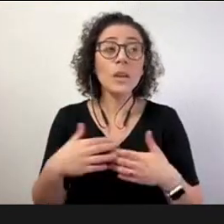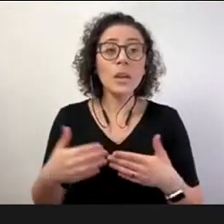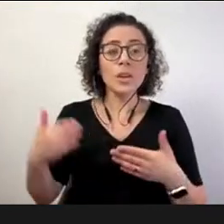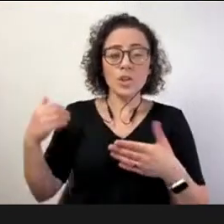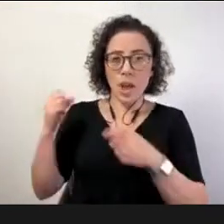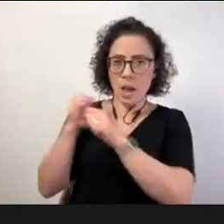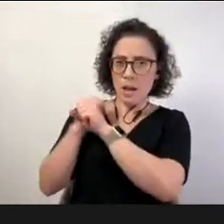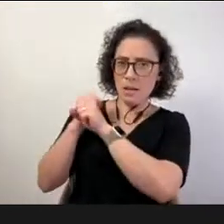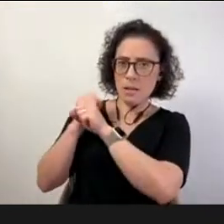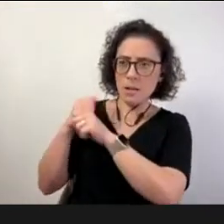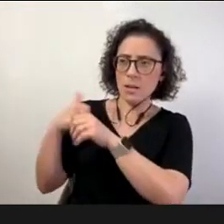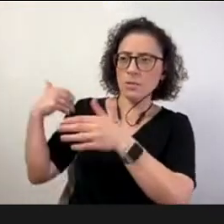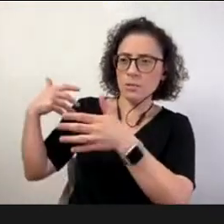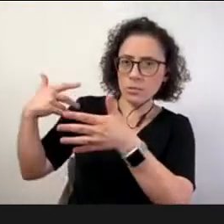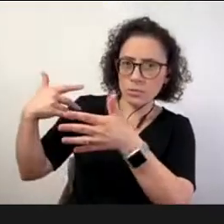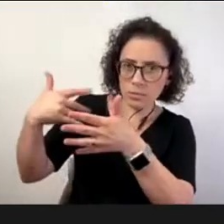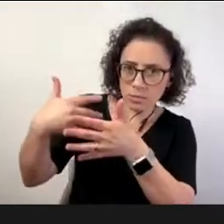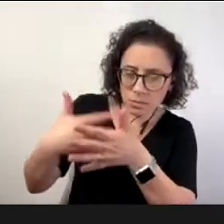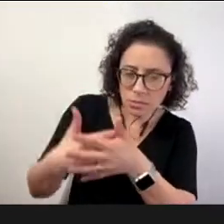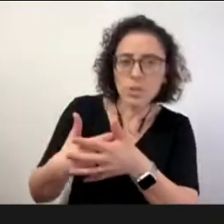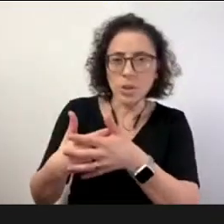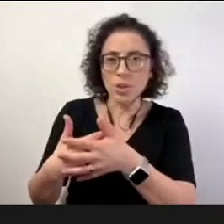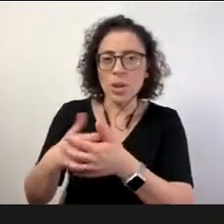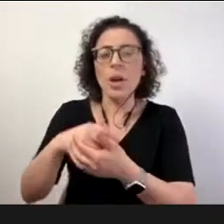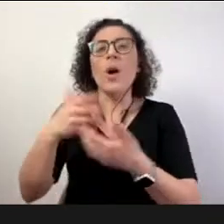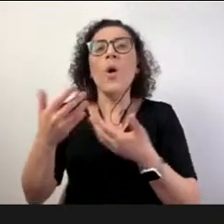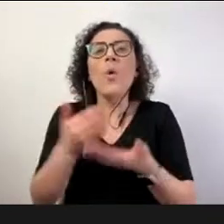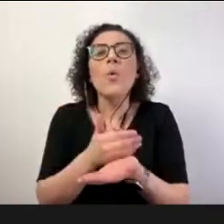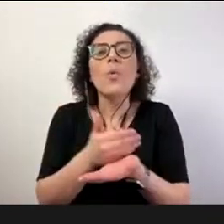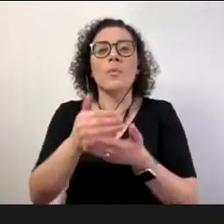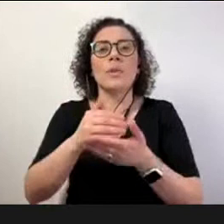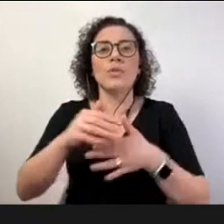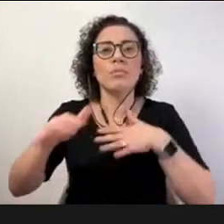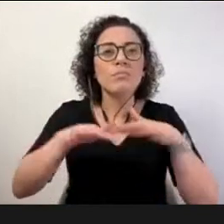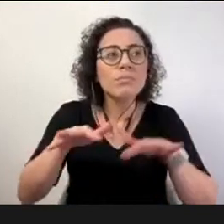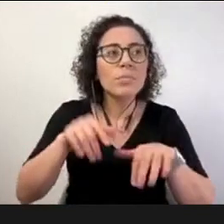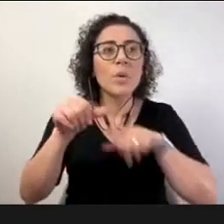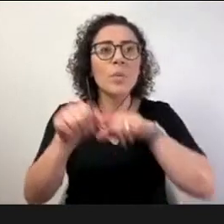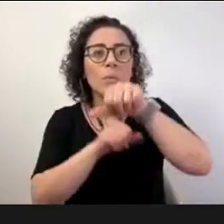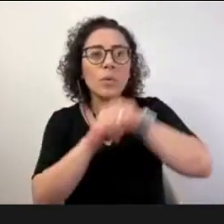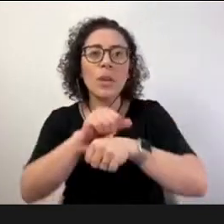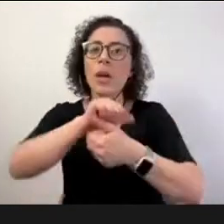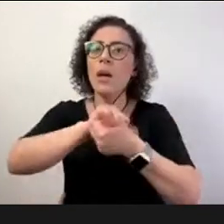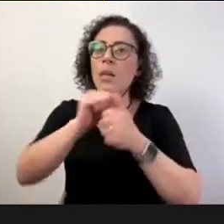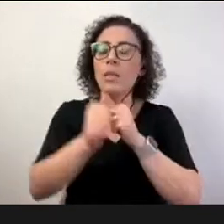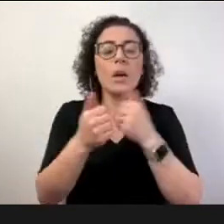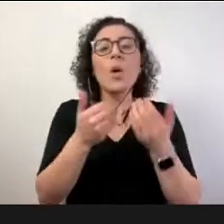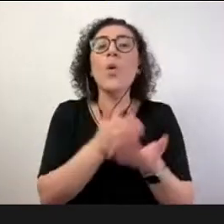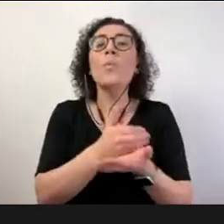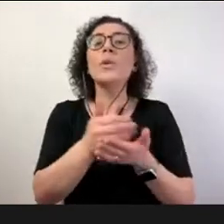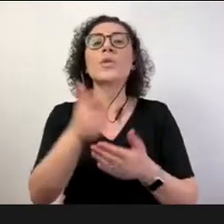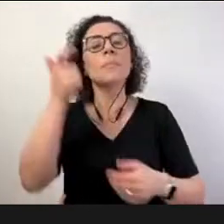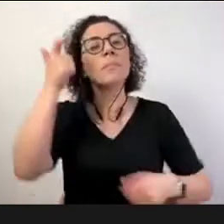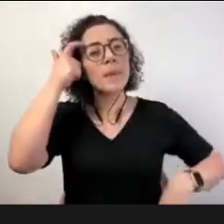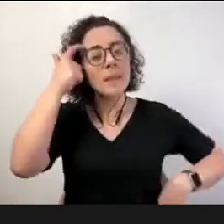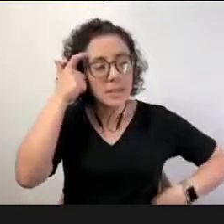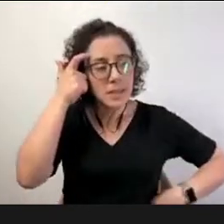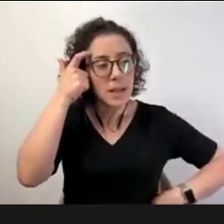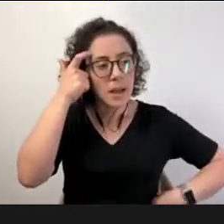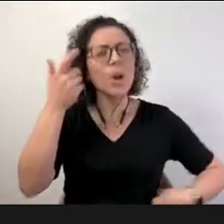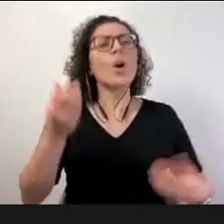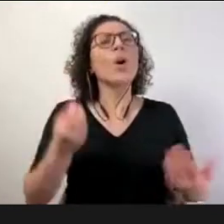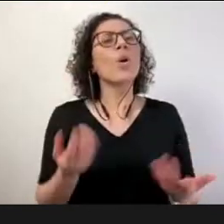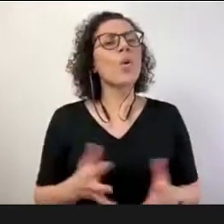diante desse cenário de tanta transformação no mundo antes mesmo da pandemia a discutir esses novos modelos que são necessários considerando esse